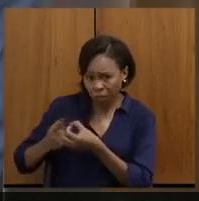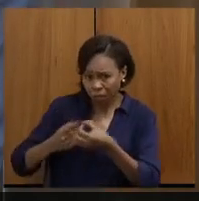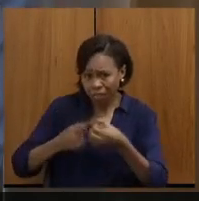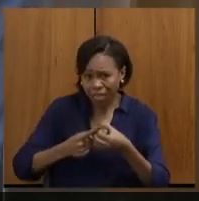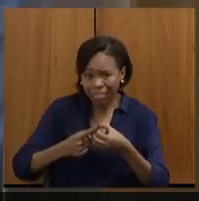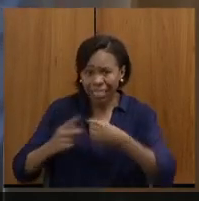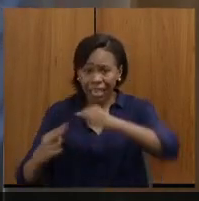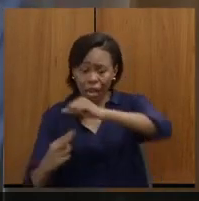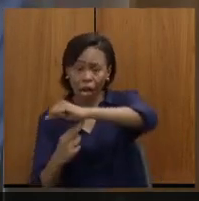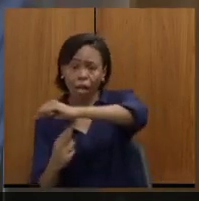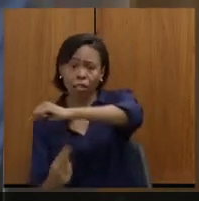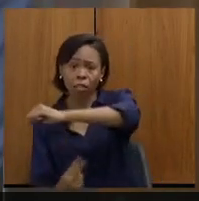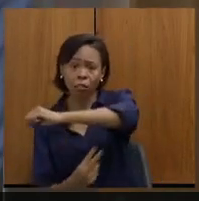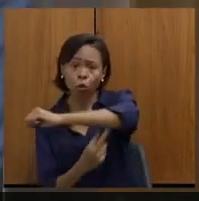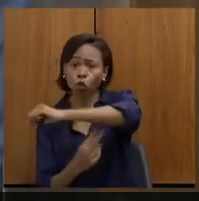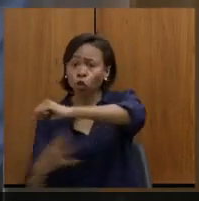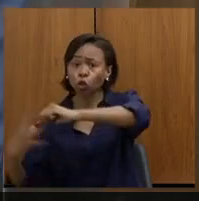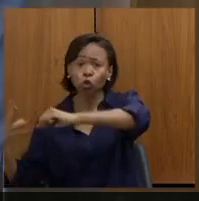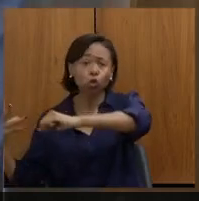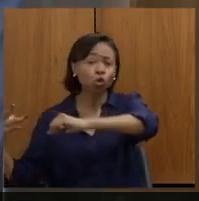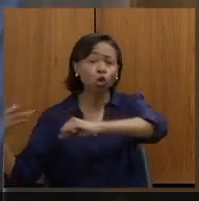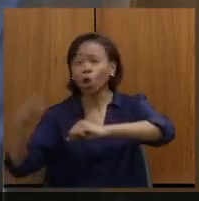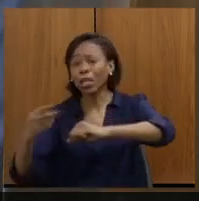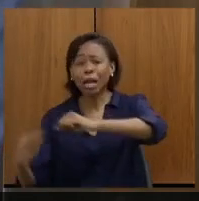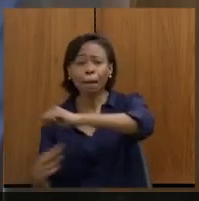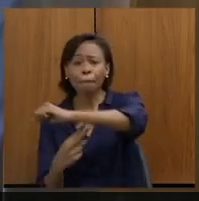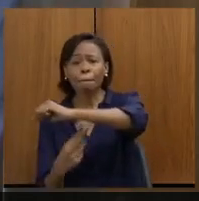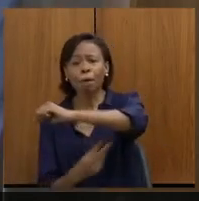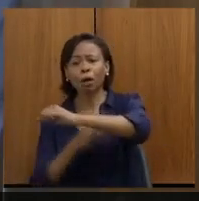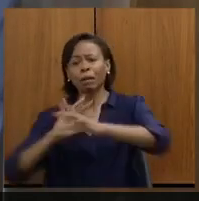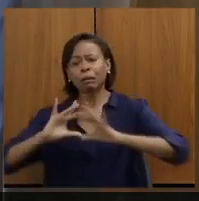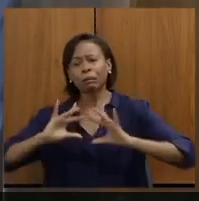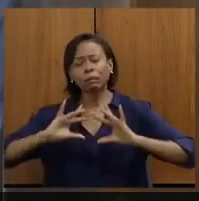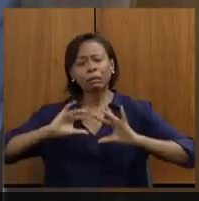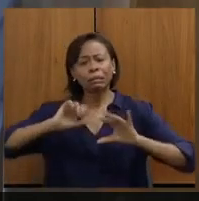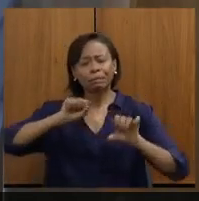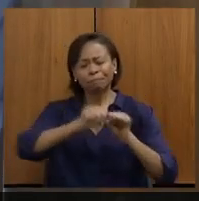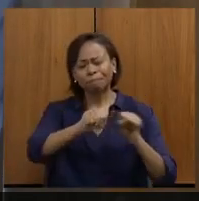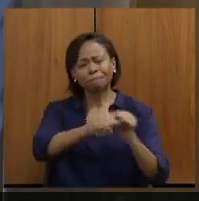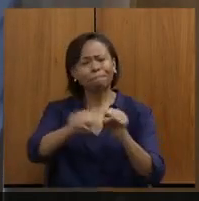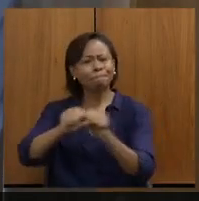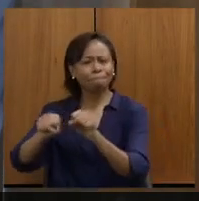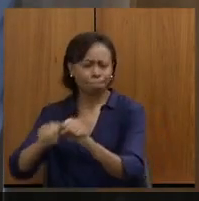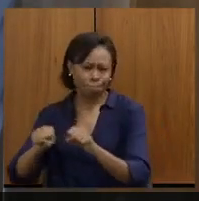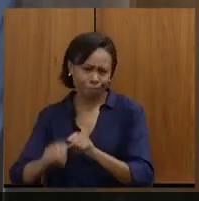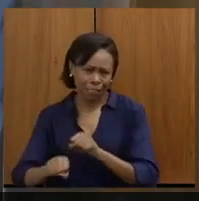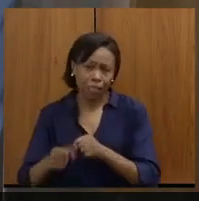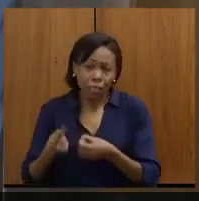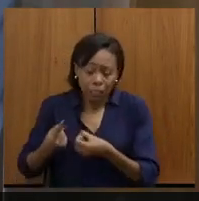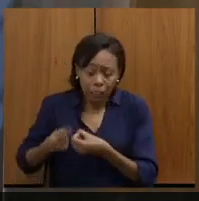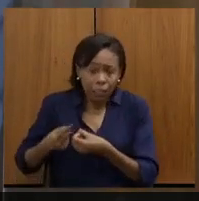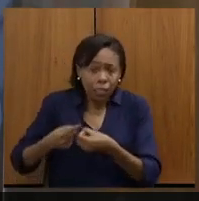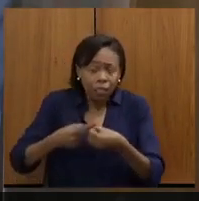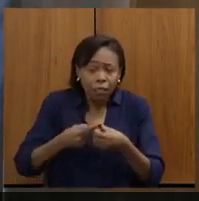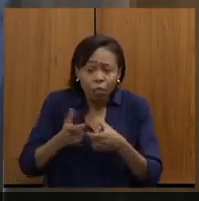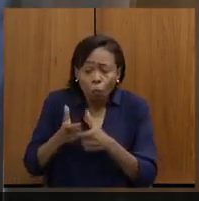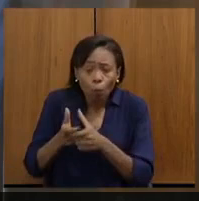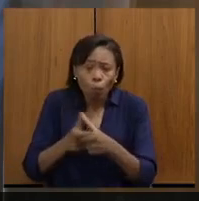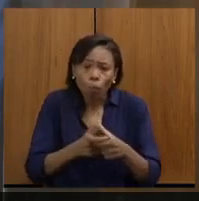destruídas. São municípios pequenos que não têm uma capacidade econômica de